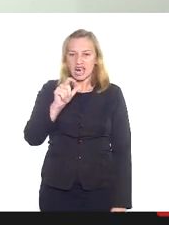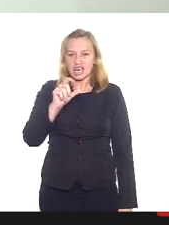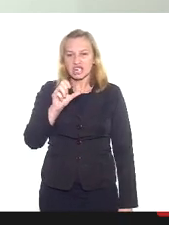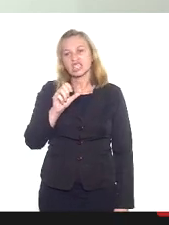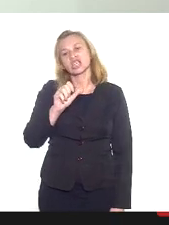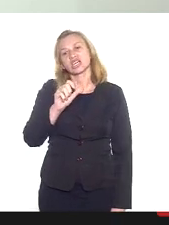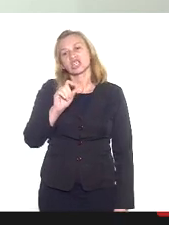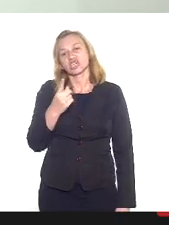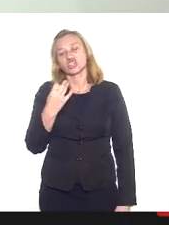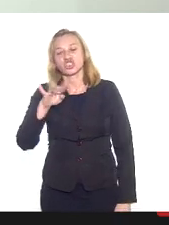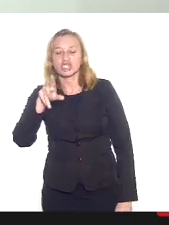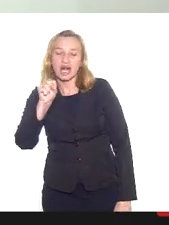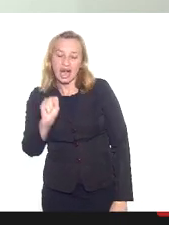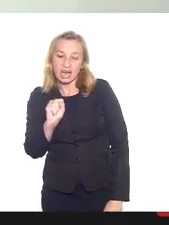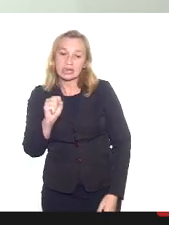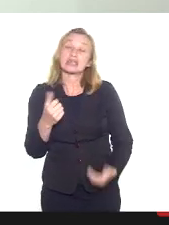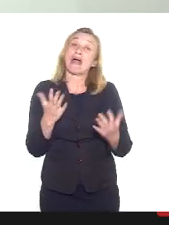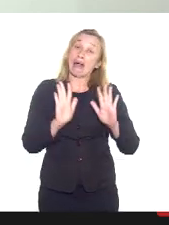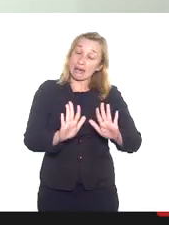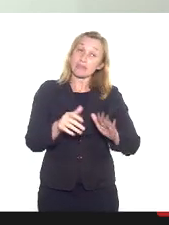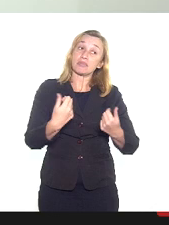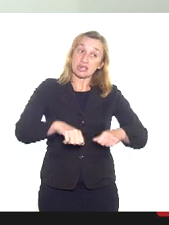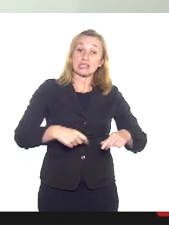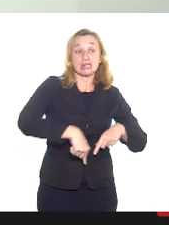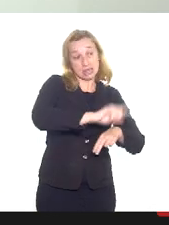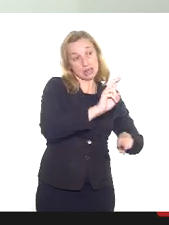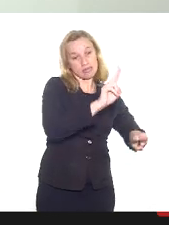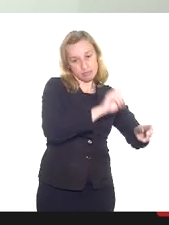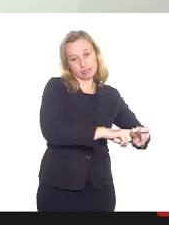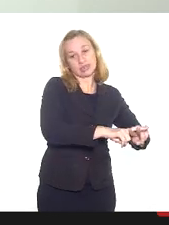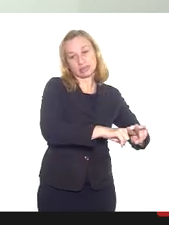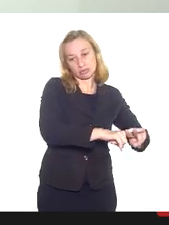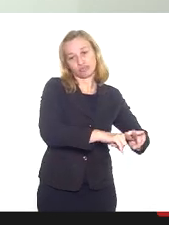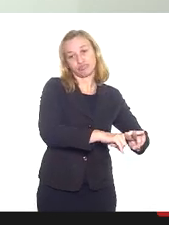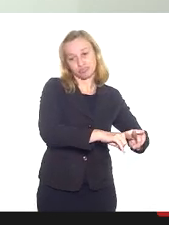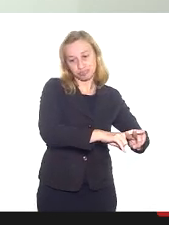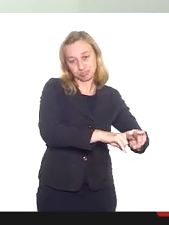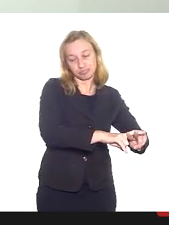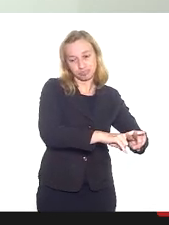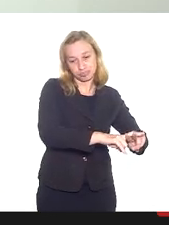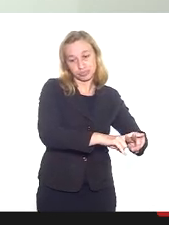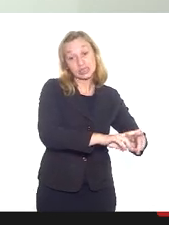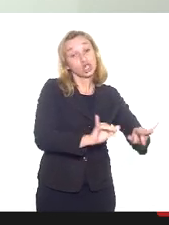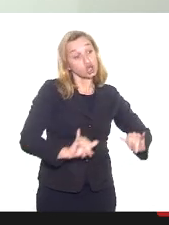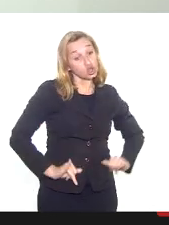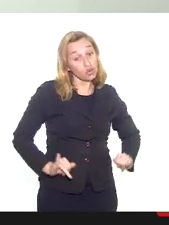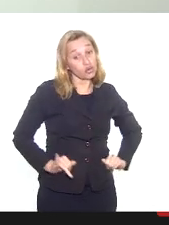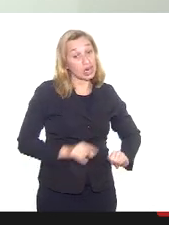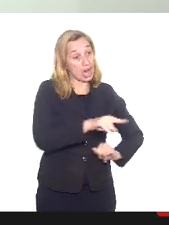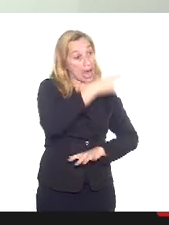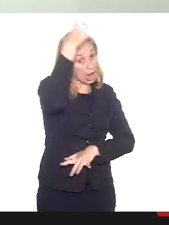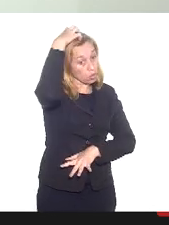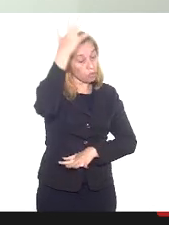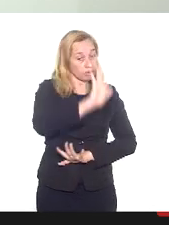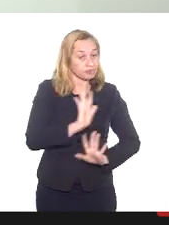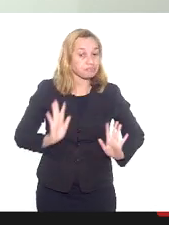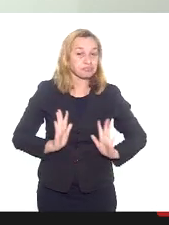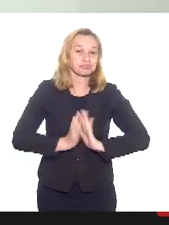precisam realmente ser tratados dentro de uma delegacia e sofrer a punição da lei.